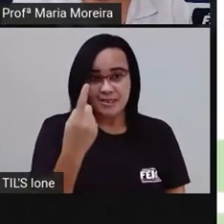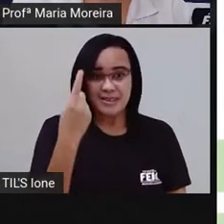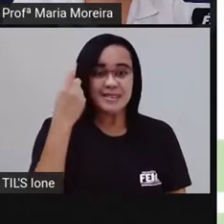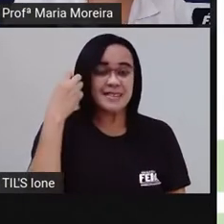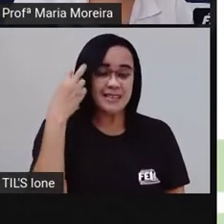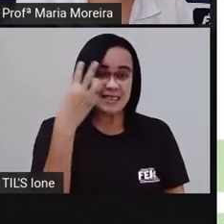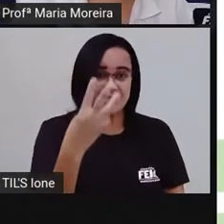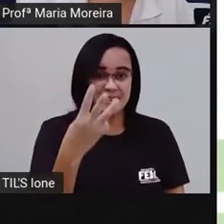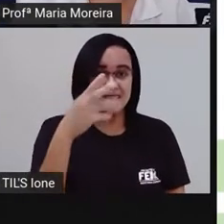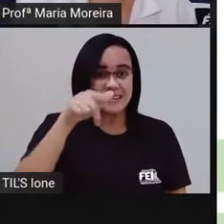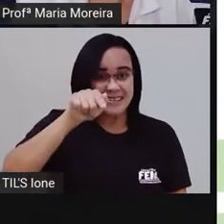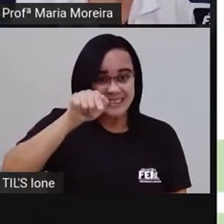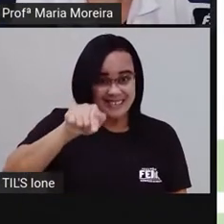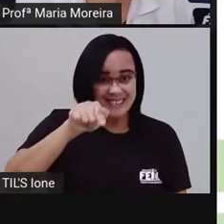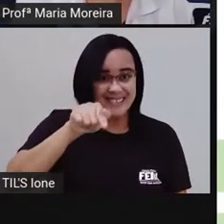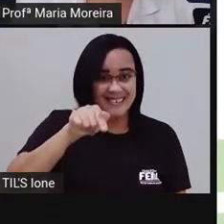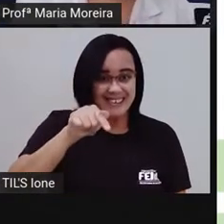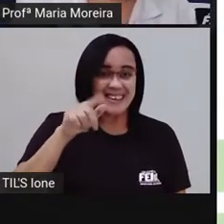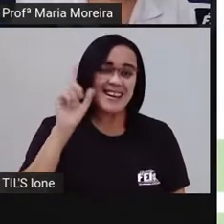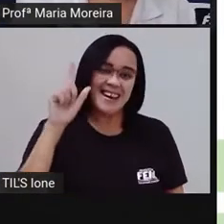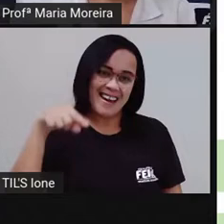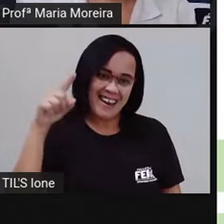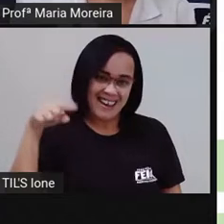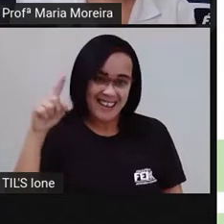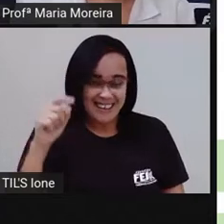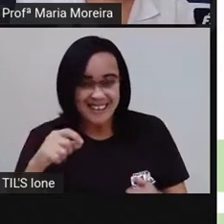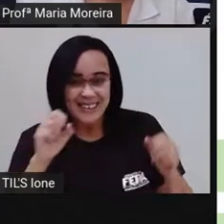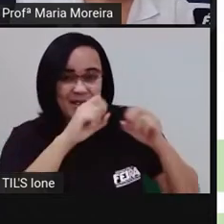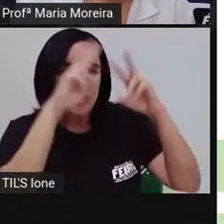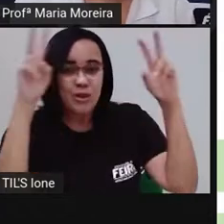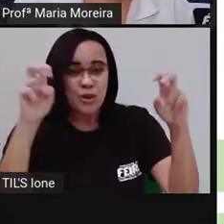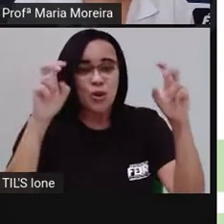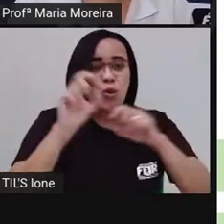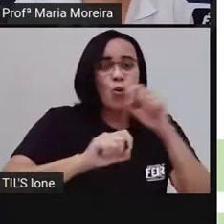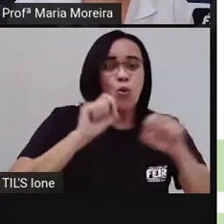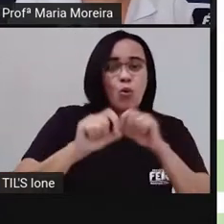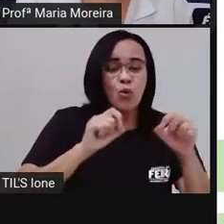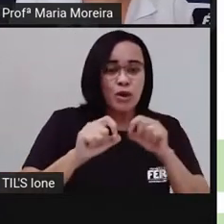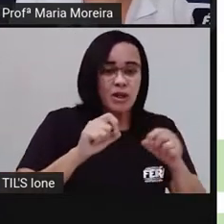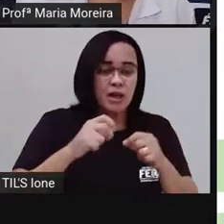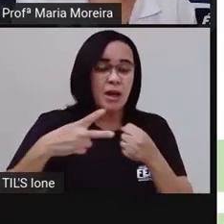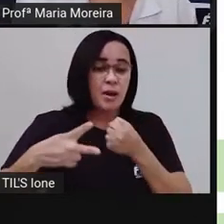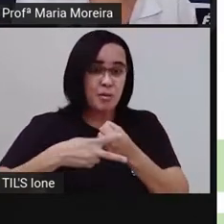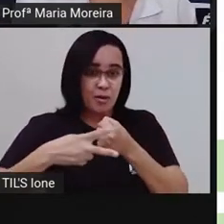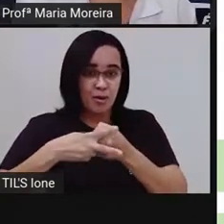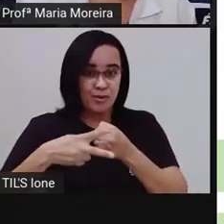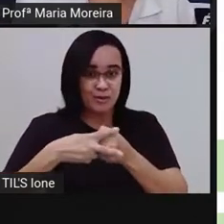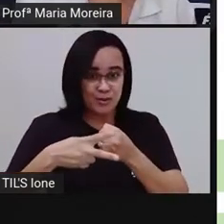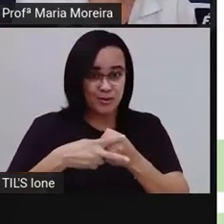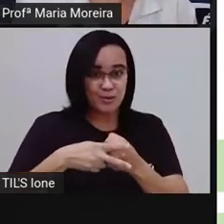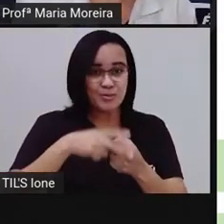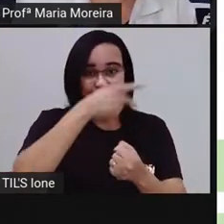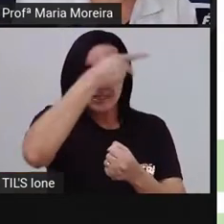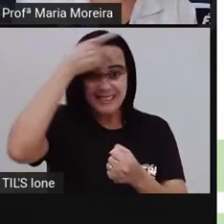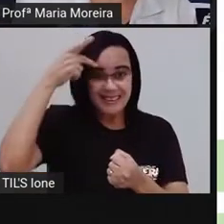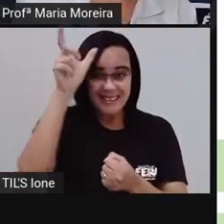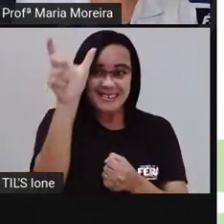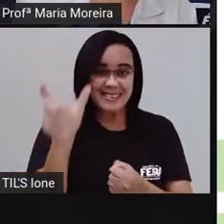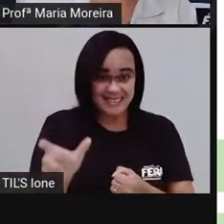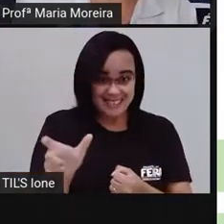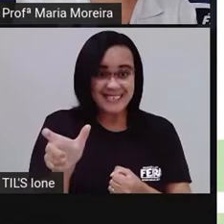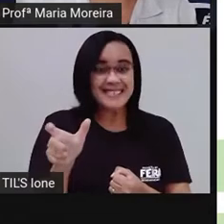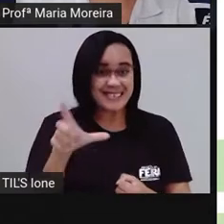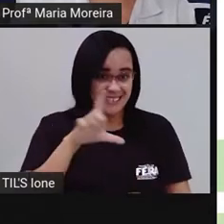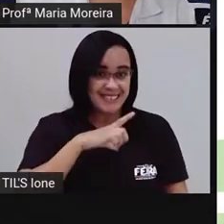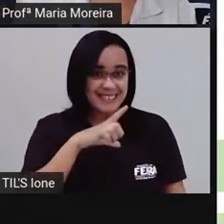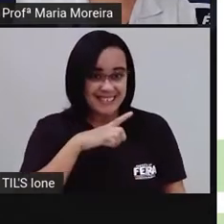137, vamos lá! Bom, o tema da nossa aula de hoje é Pronomes Pessoais, certo? Nossa aula